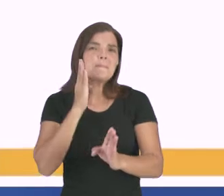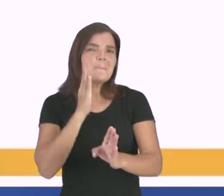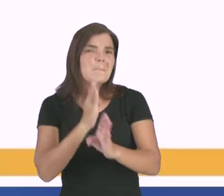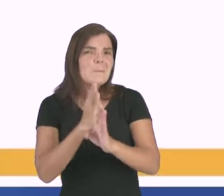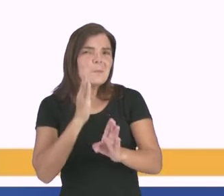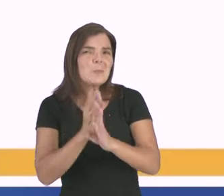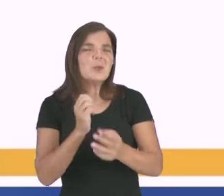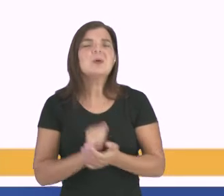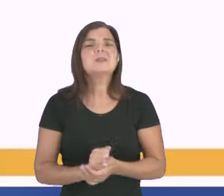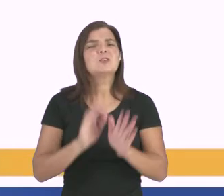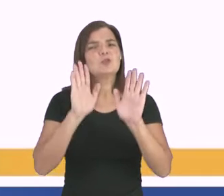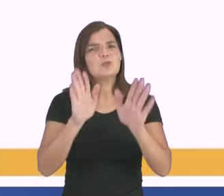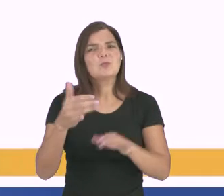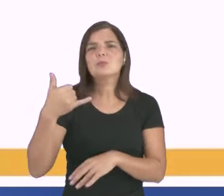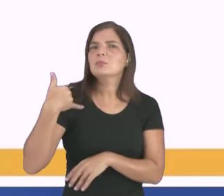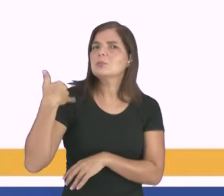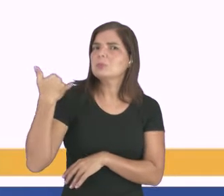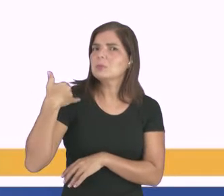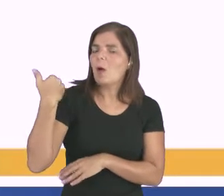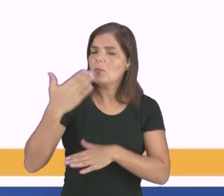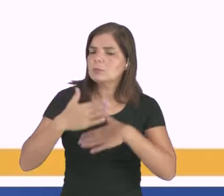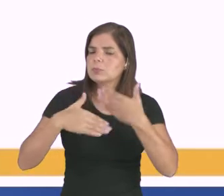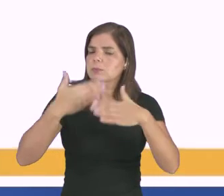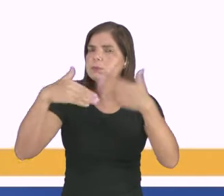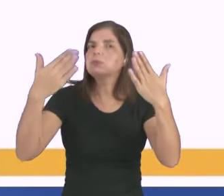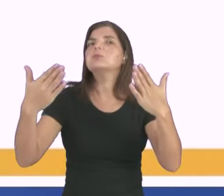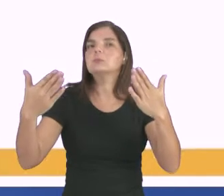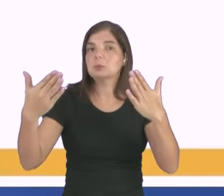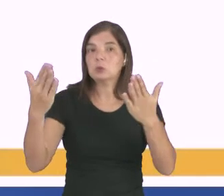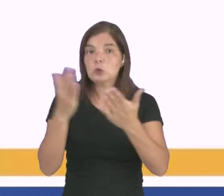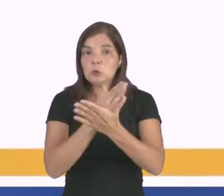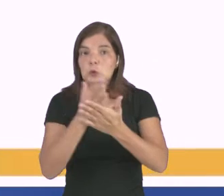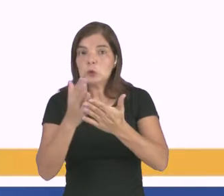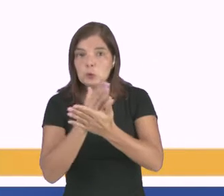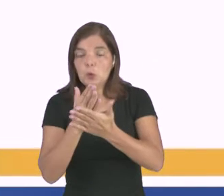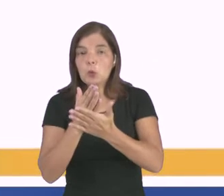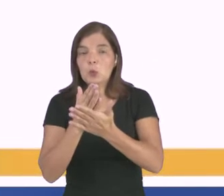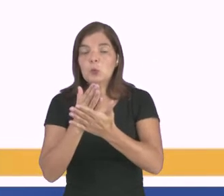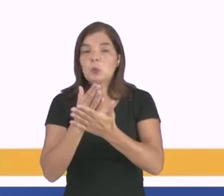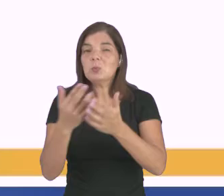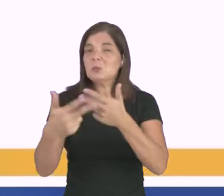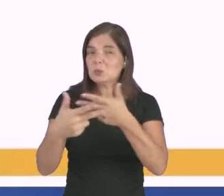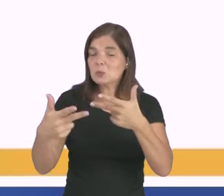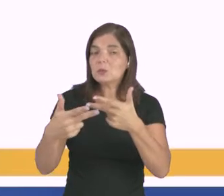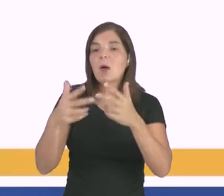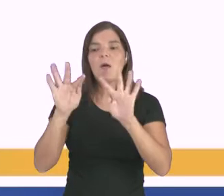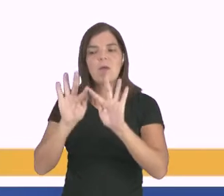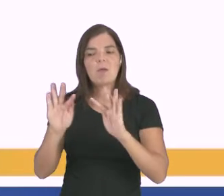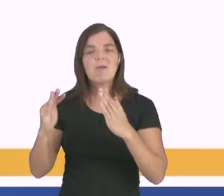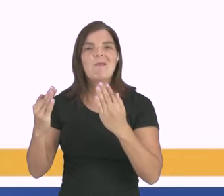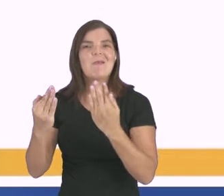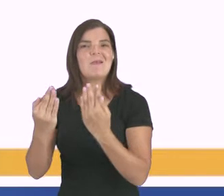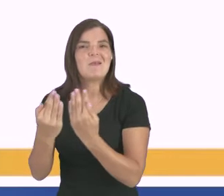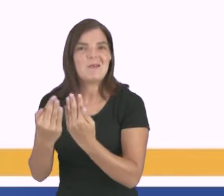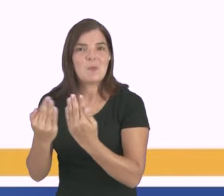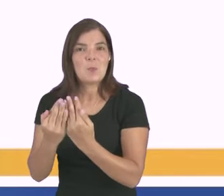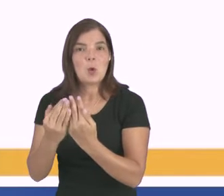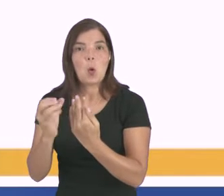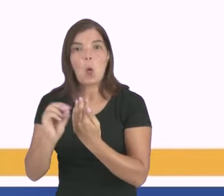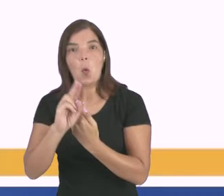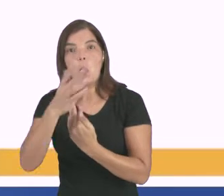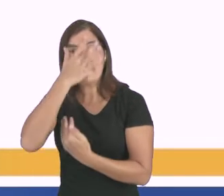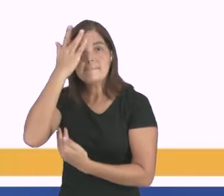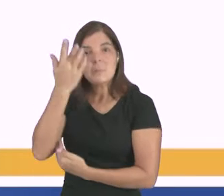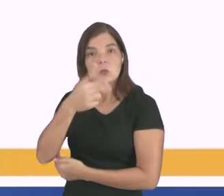fatores já da idade avançada, de alguns comprometimentos, aí a família ou alguém da